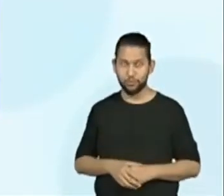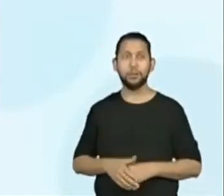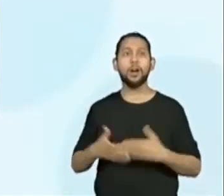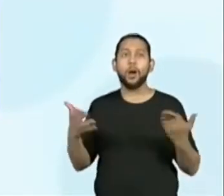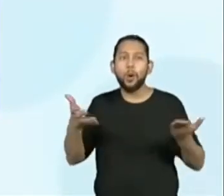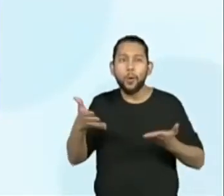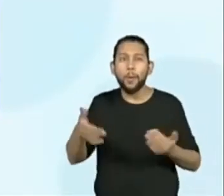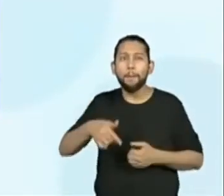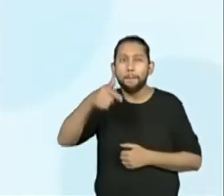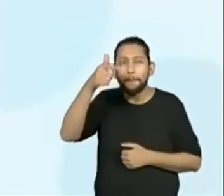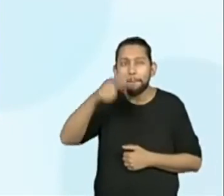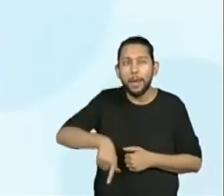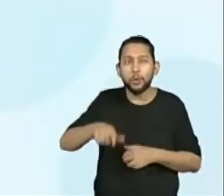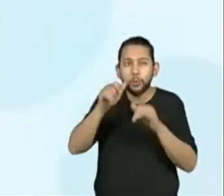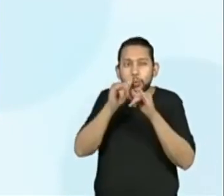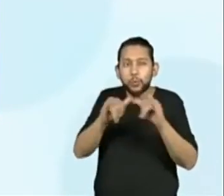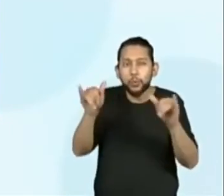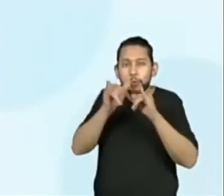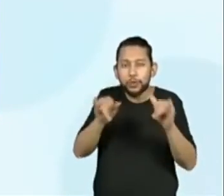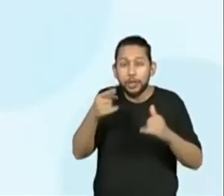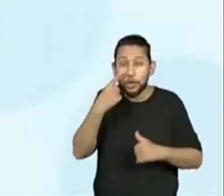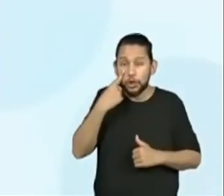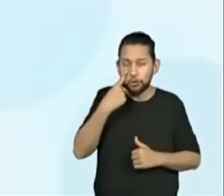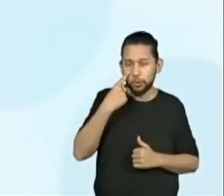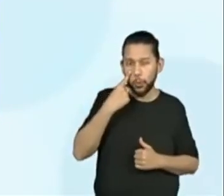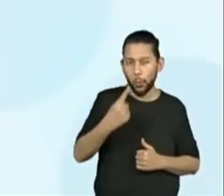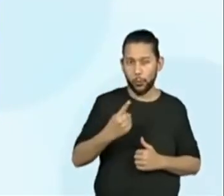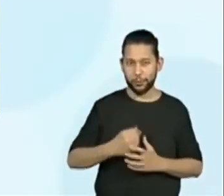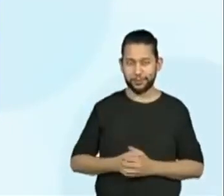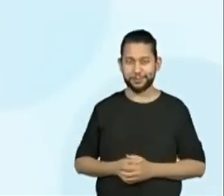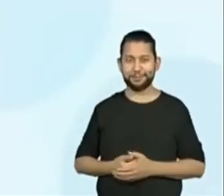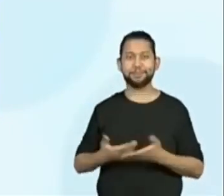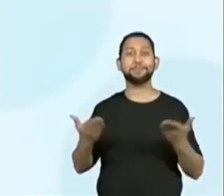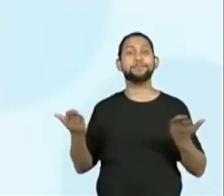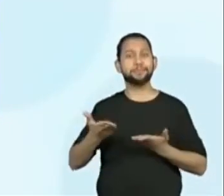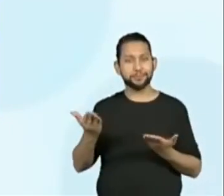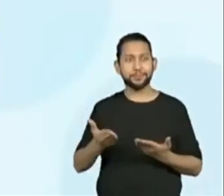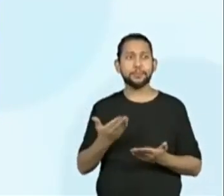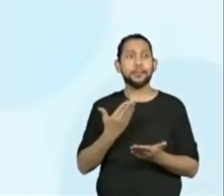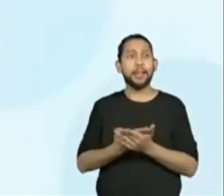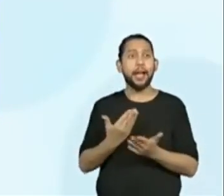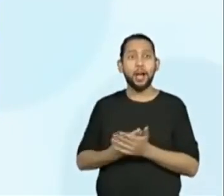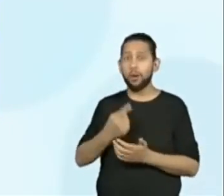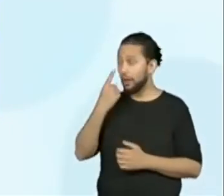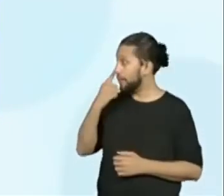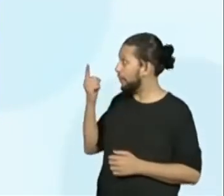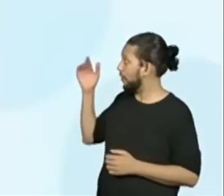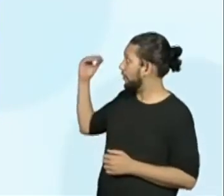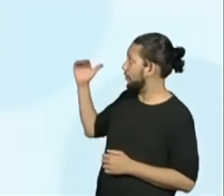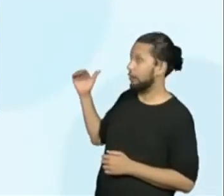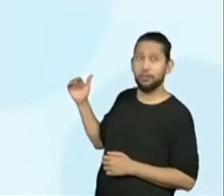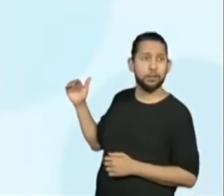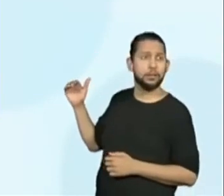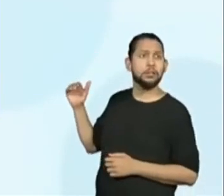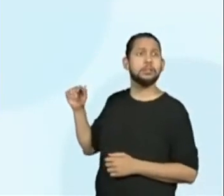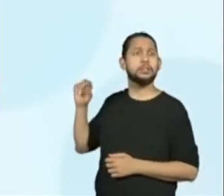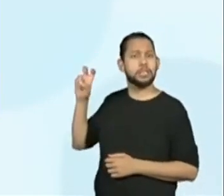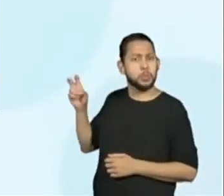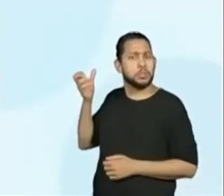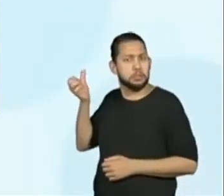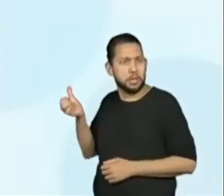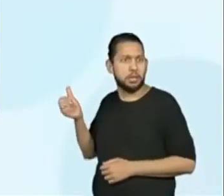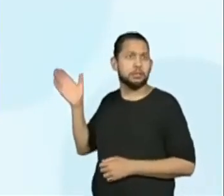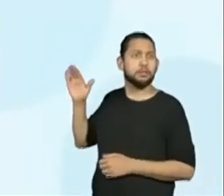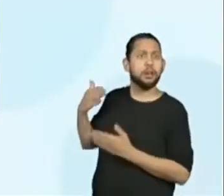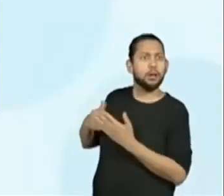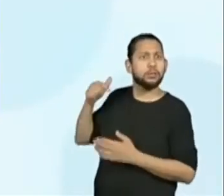aulas, dobradinha todos os dias. Quando chegar aí na sétima aula, que seria planejamento de um telejornal, a